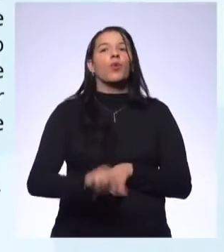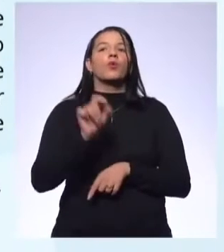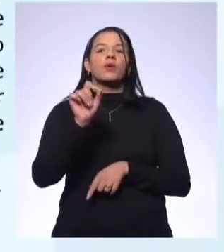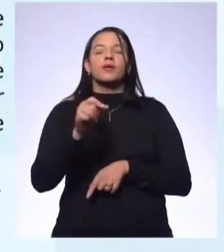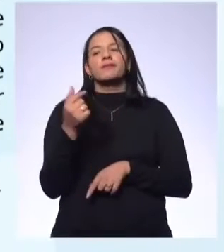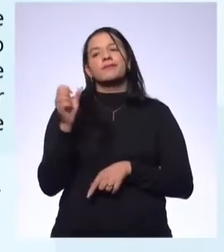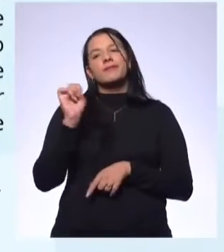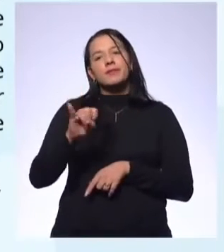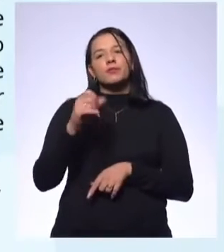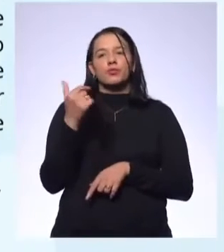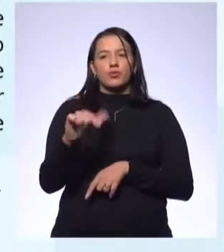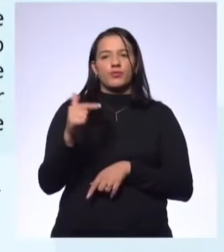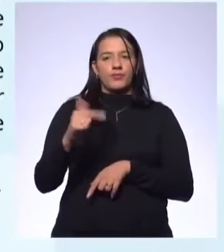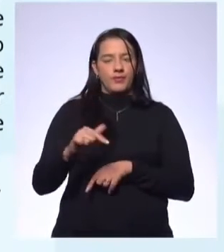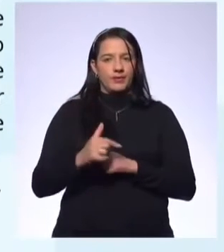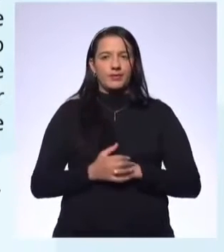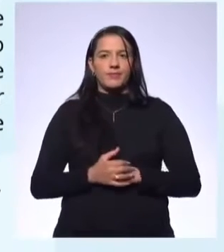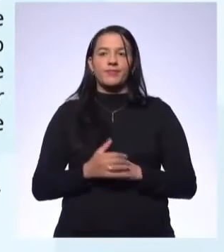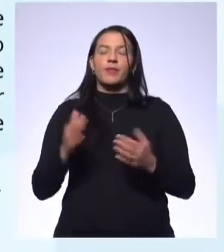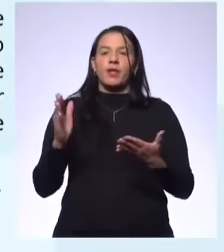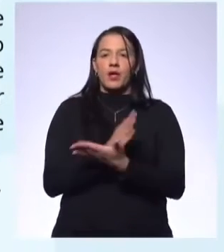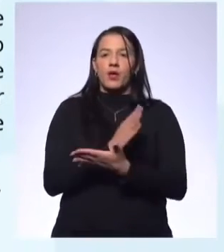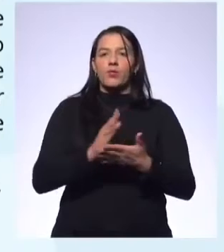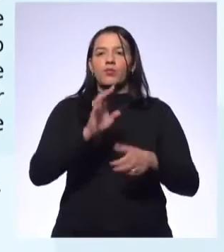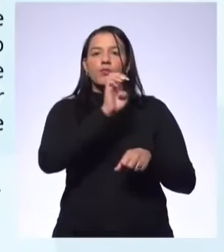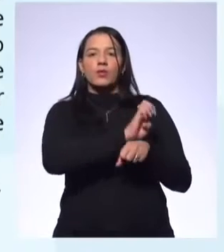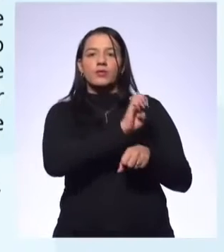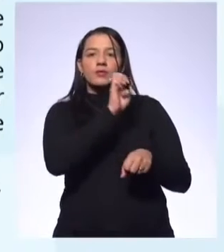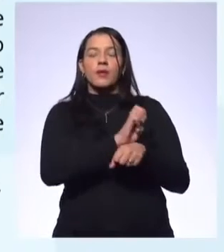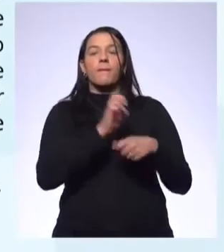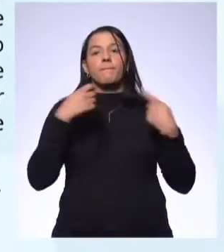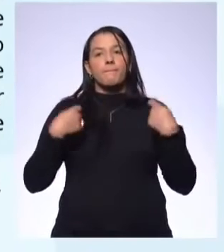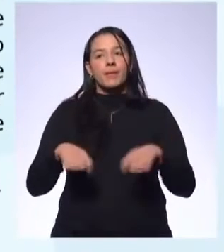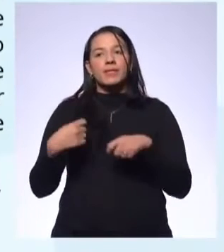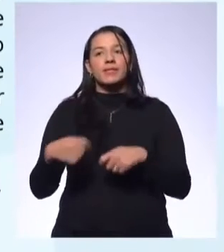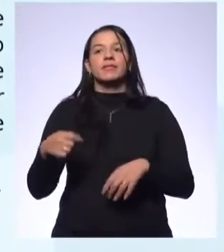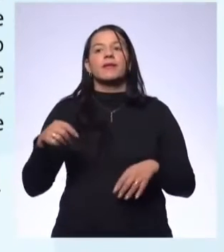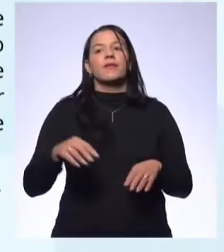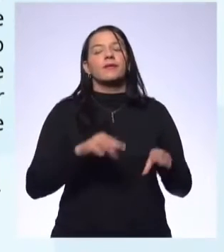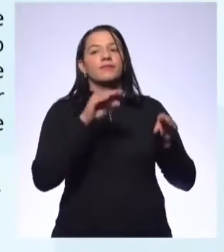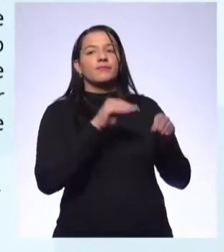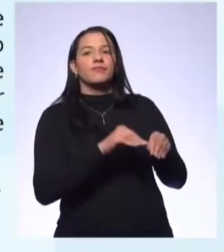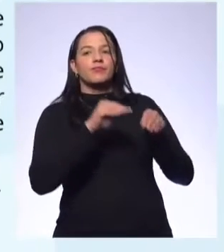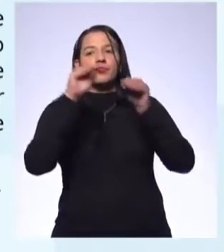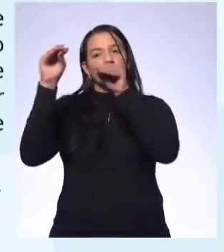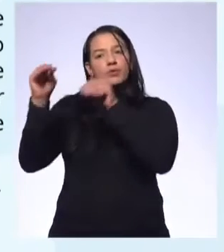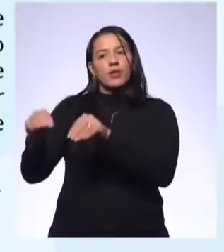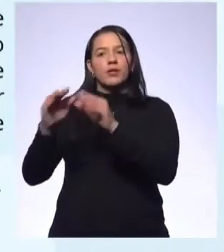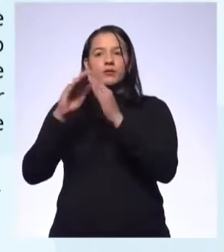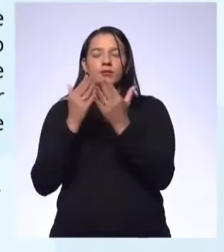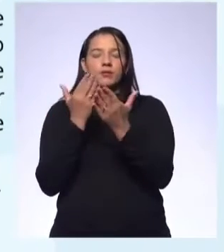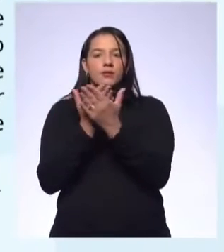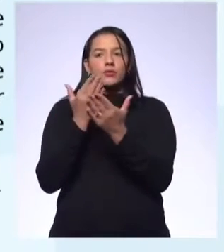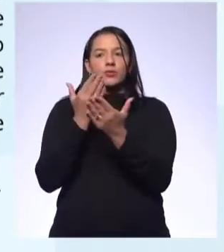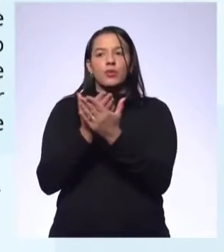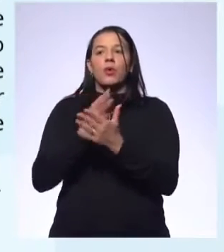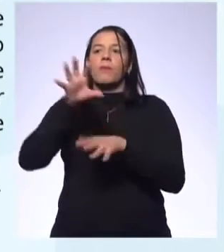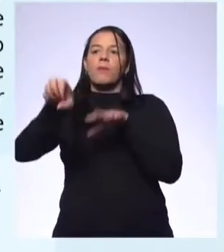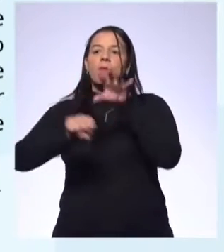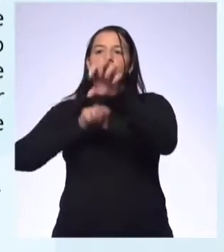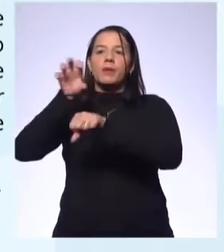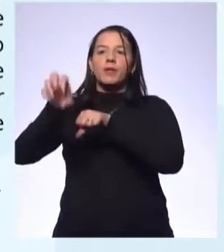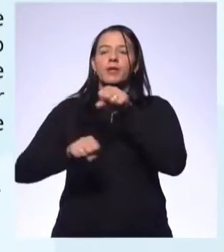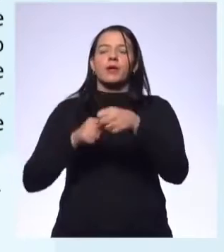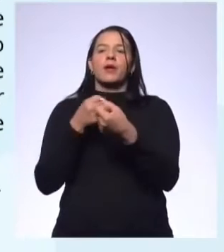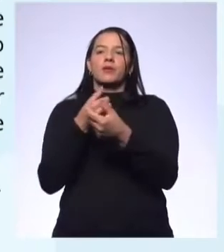existisse. Há estados onde os alunos precisaram se deslocar temporariamente até a escola para buscar material